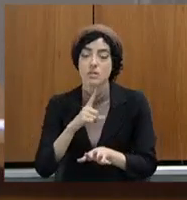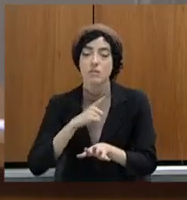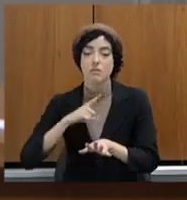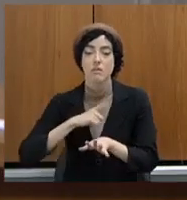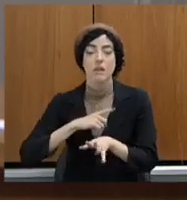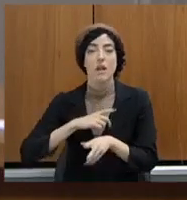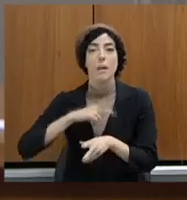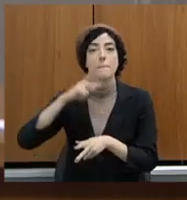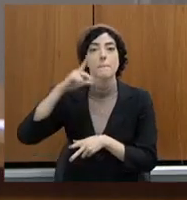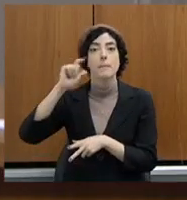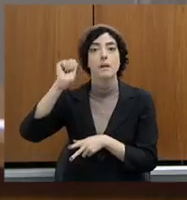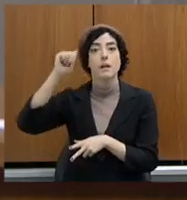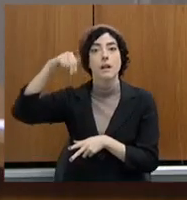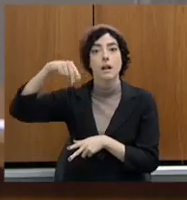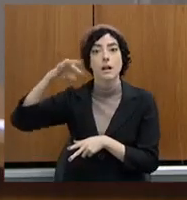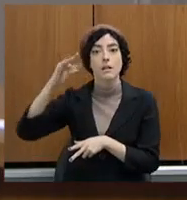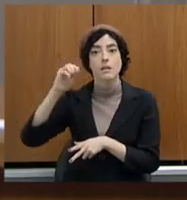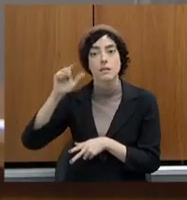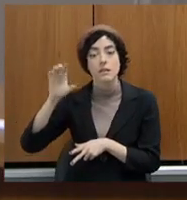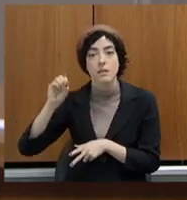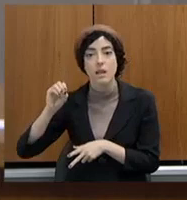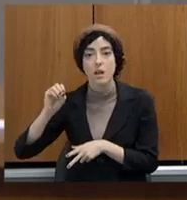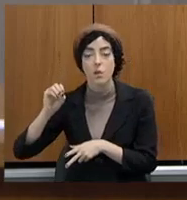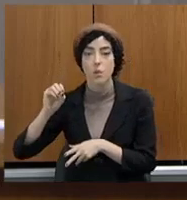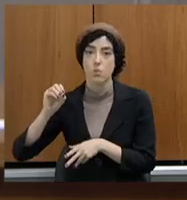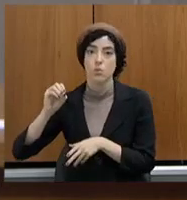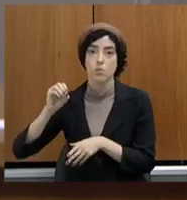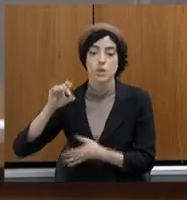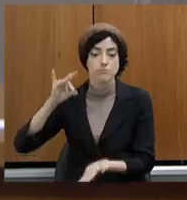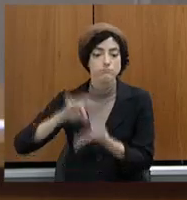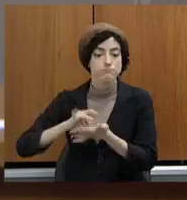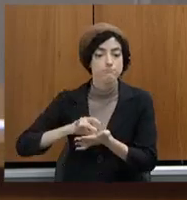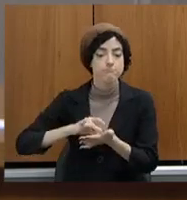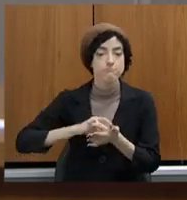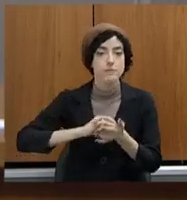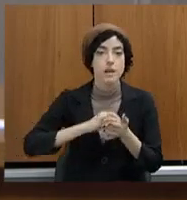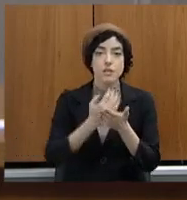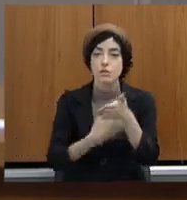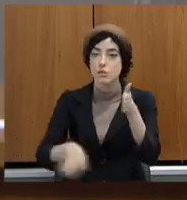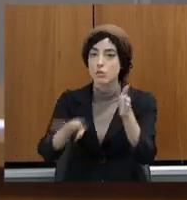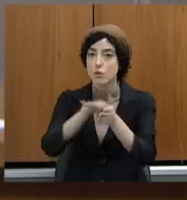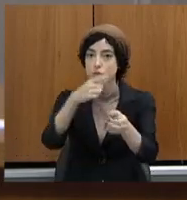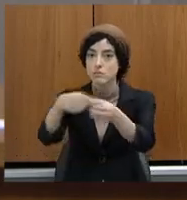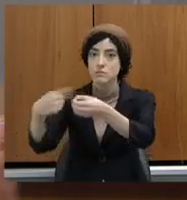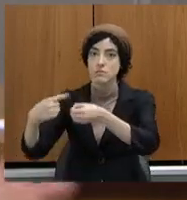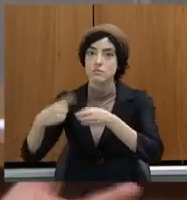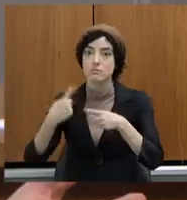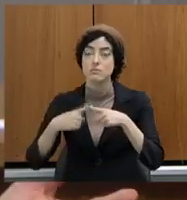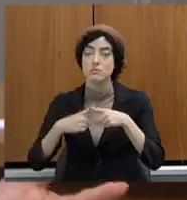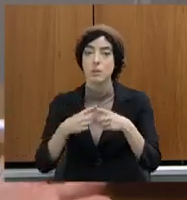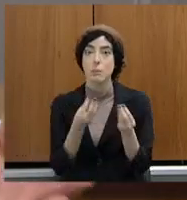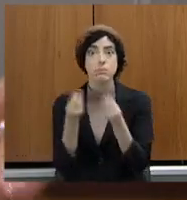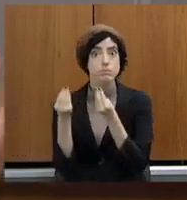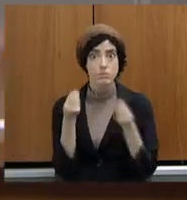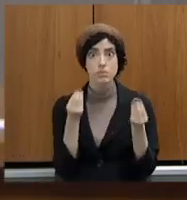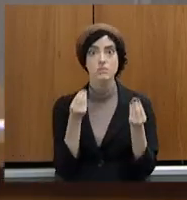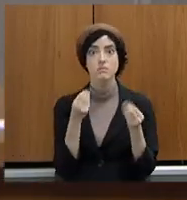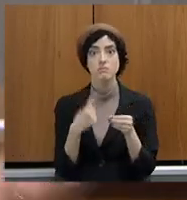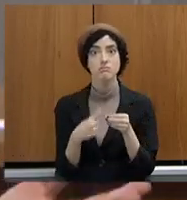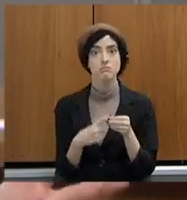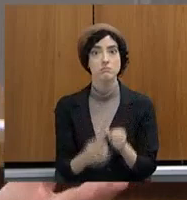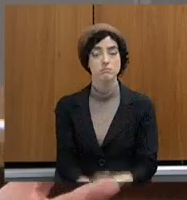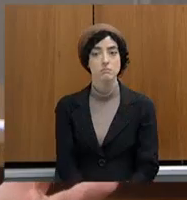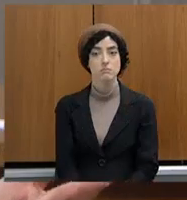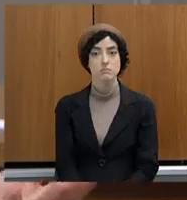antes do plantão digital, nós fizemos análise de dados, havia regional que os colegas recebiam duas, três ocorrências durante